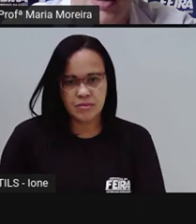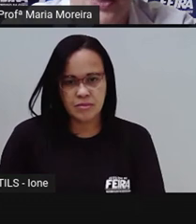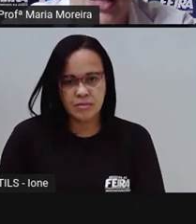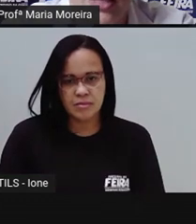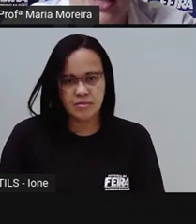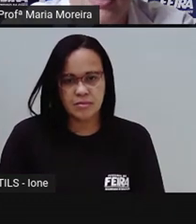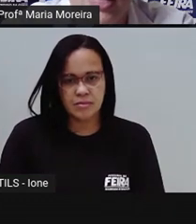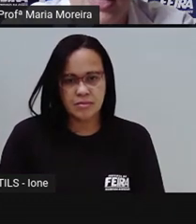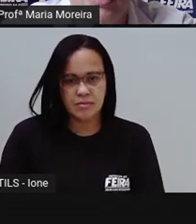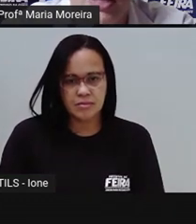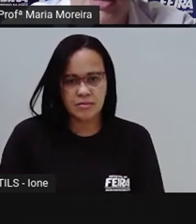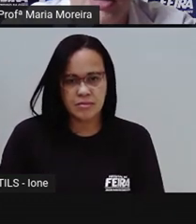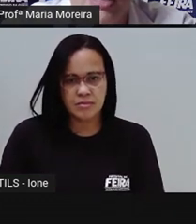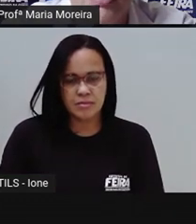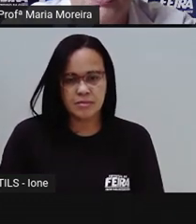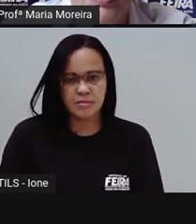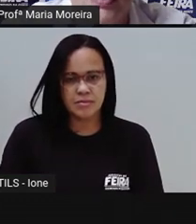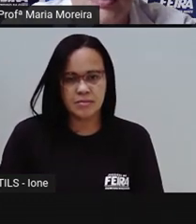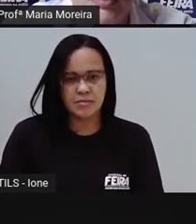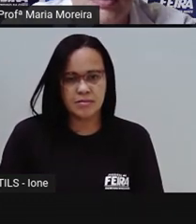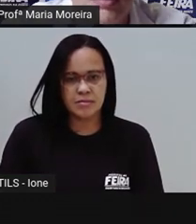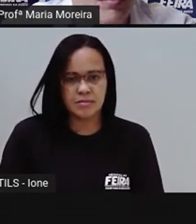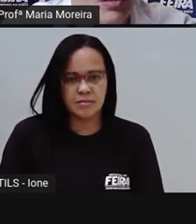Vamos lá. Então, seria o quê, ó?